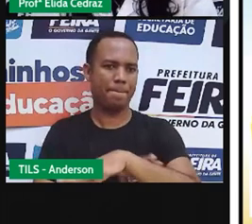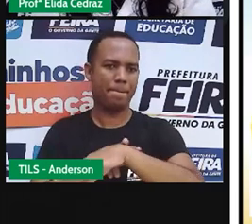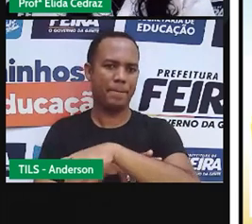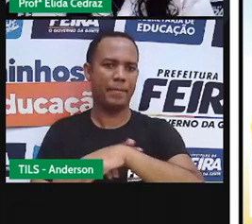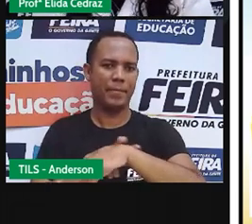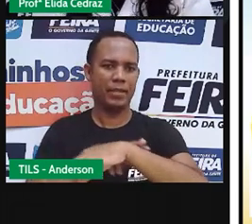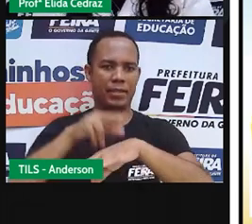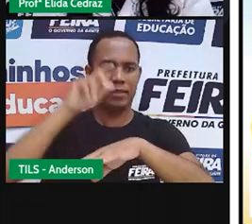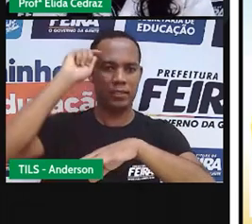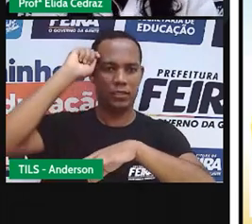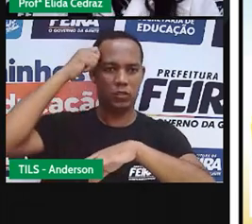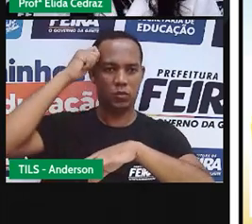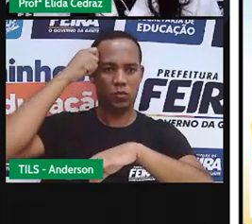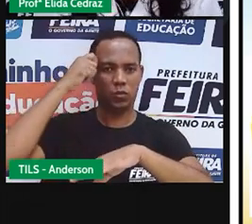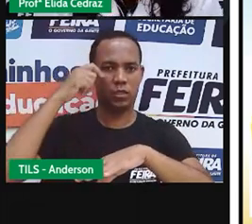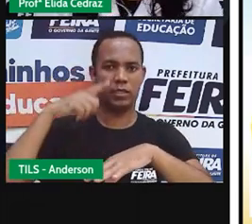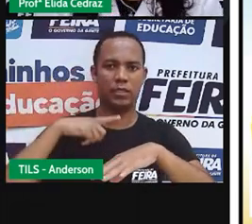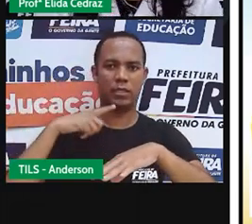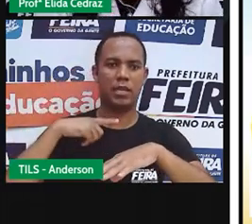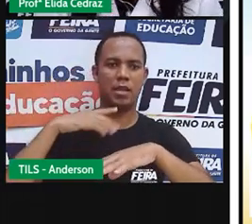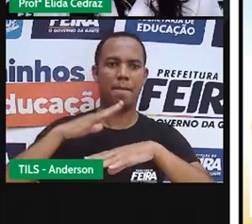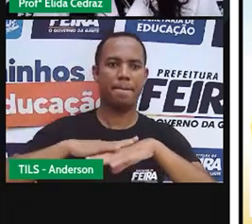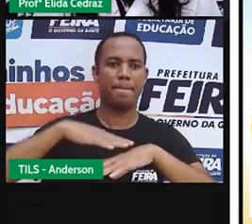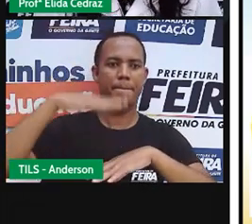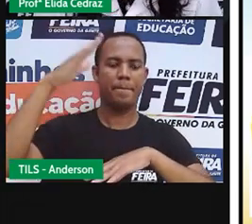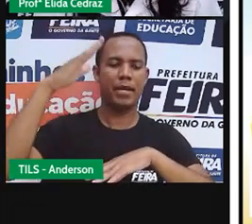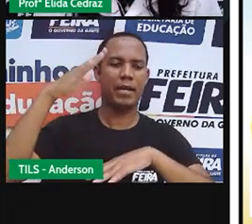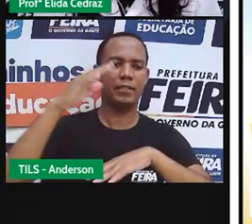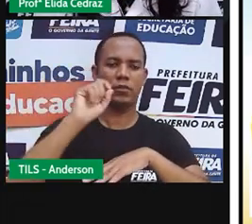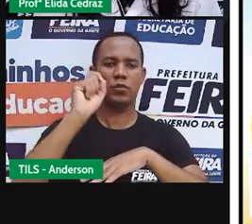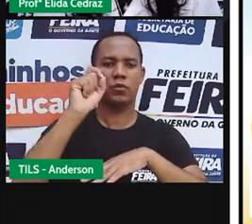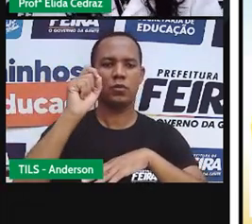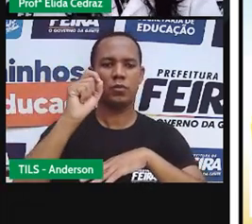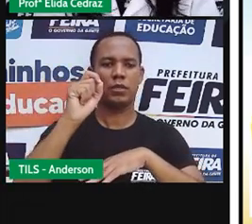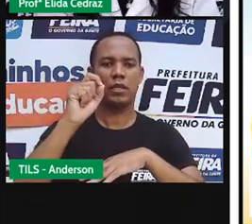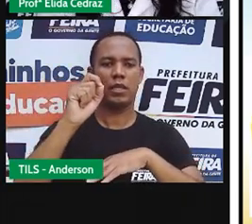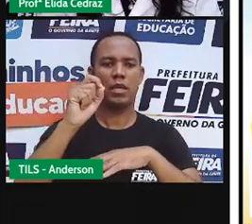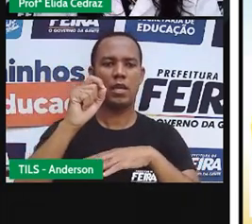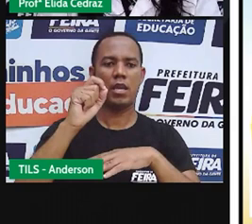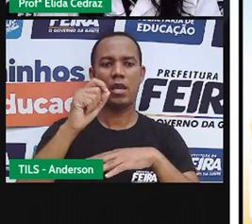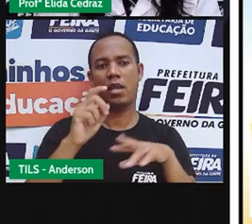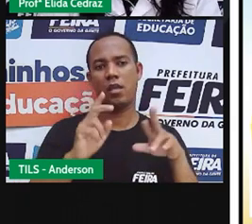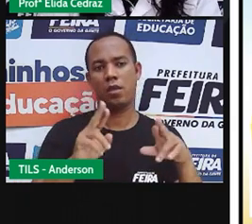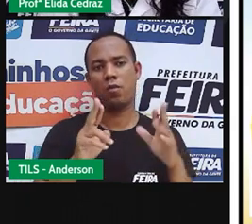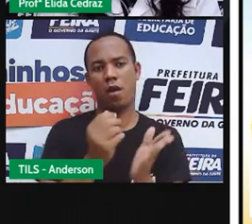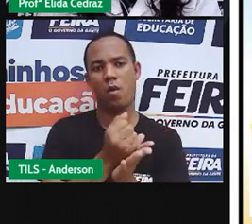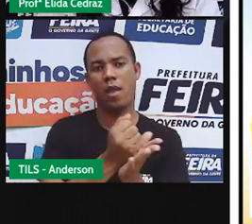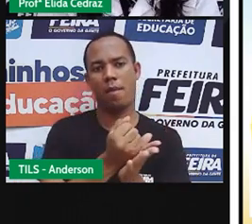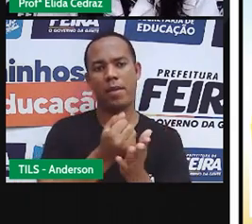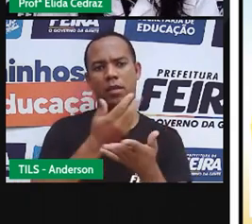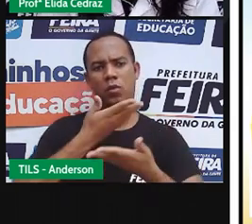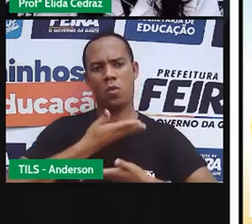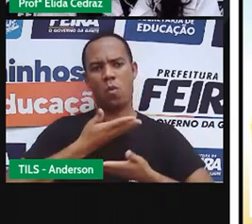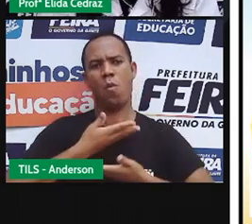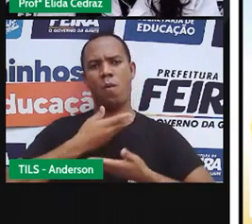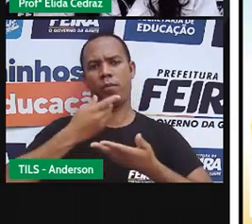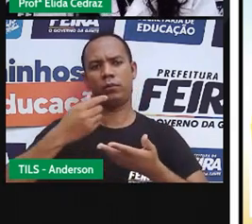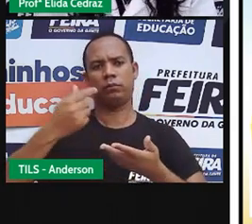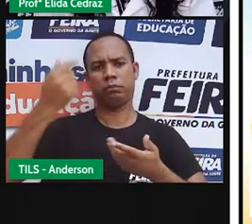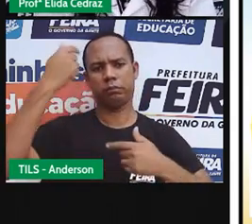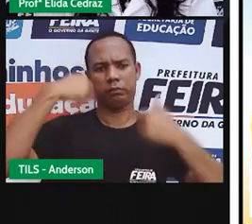mais proteína. Não significa dizer que elas estão protegidas. Mas as pessoas com a pele bem